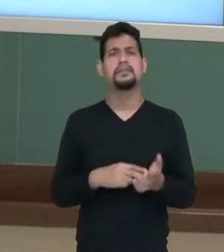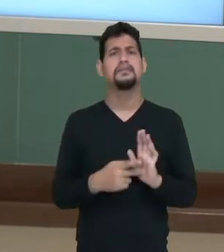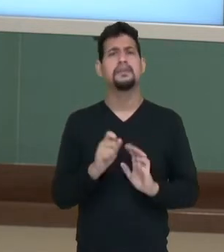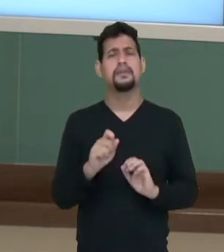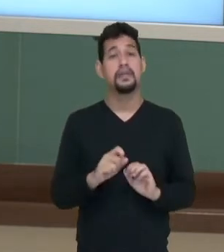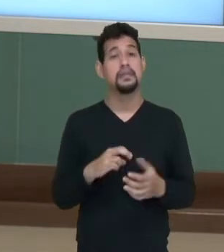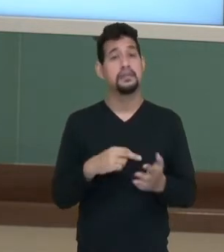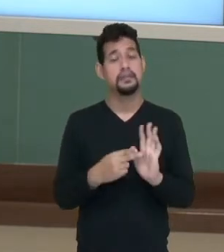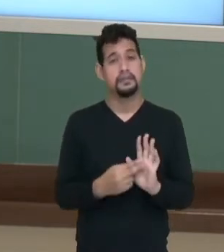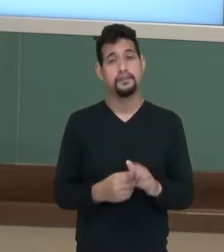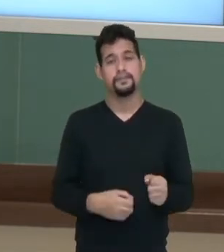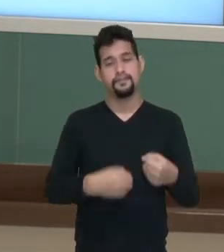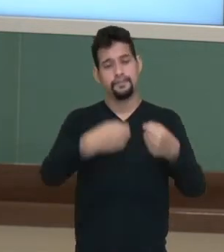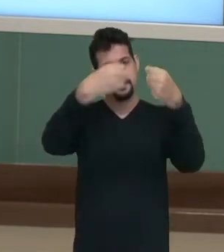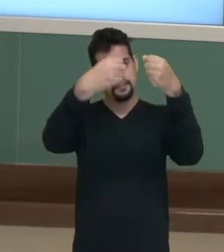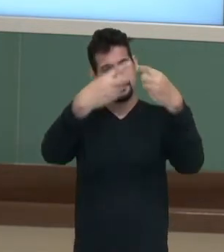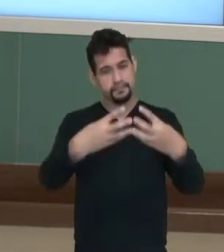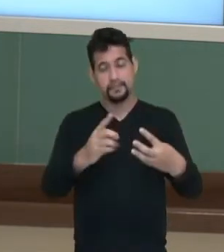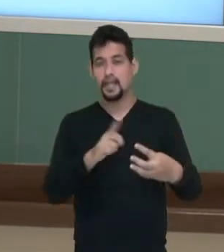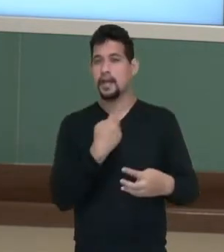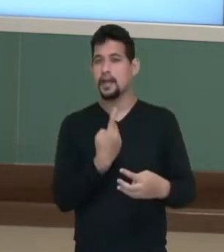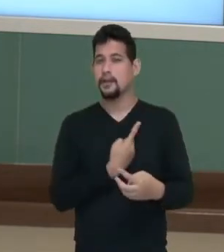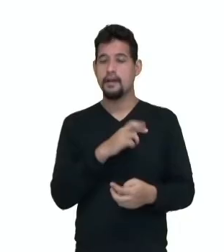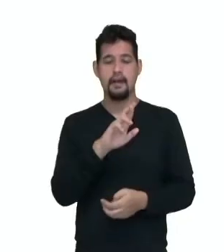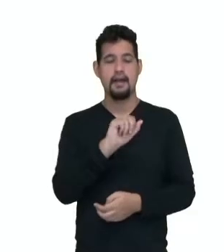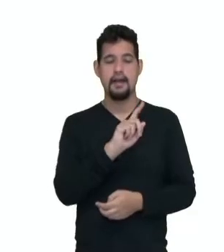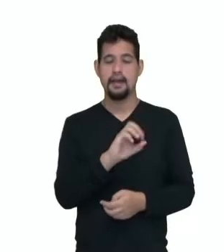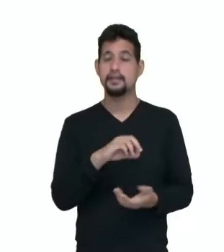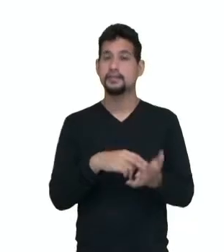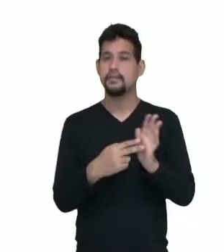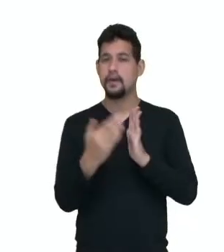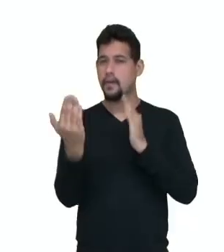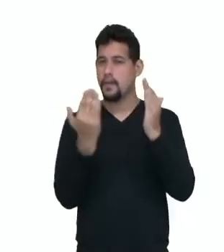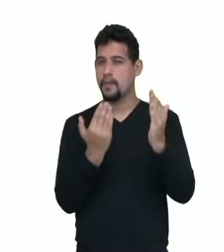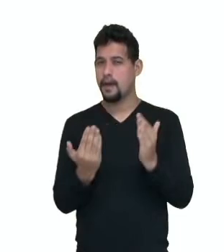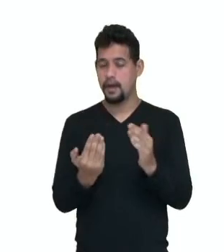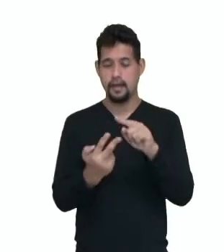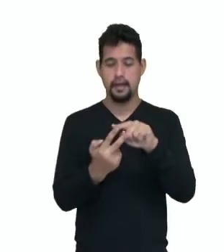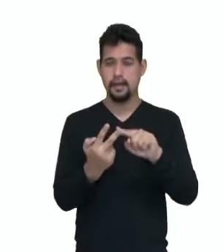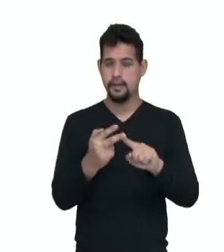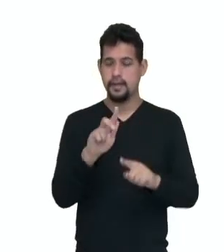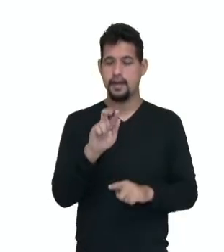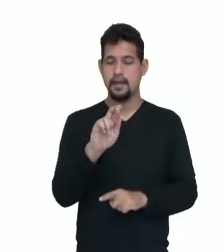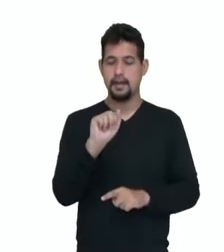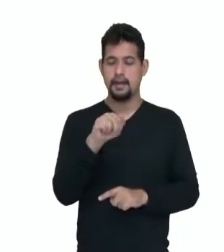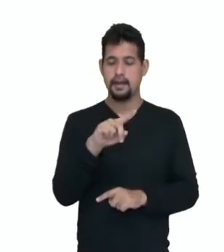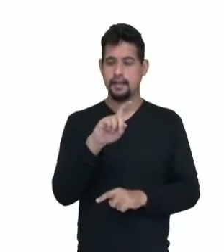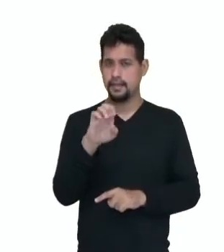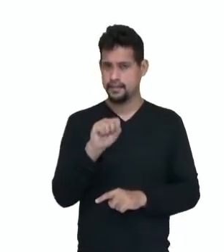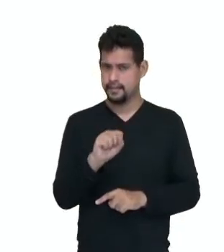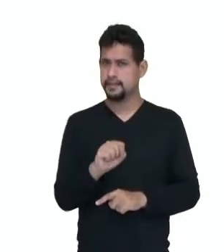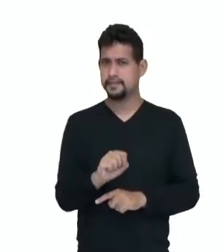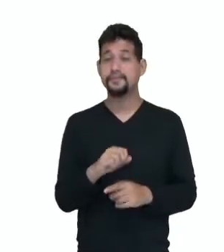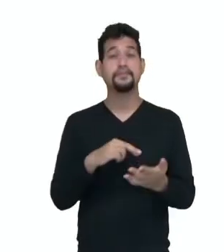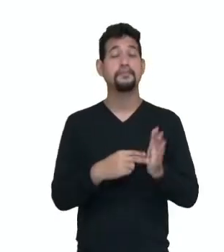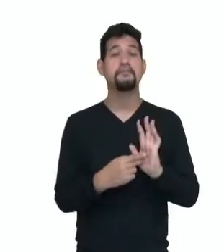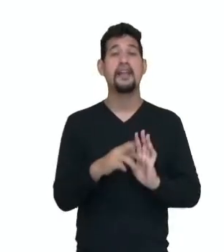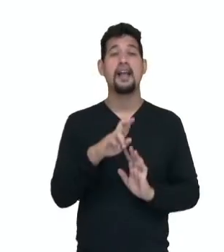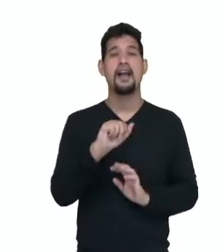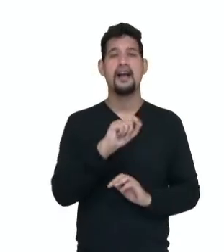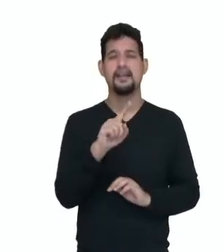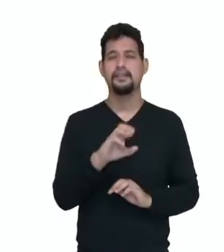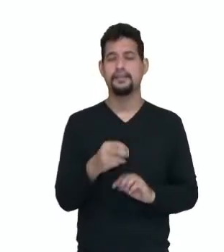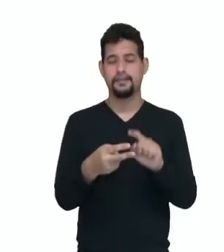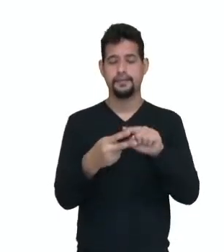sendo a definição da nossa razão, que é a comparação entre duas grandezas, né? É a razão entre